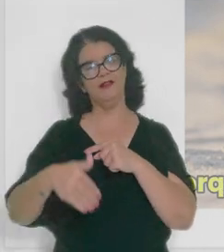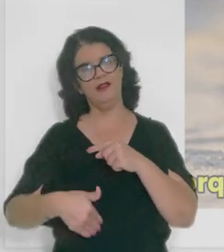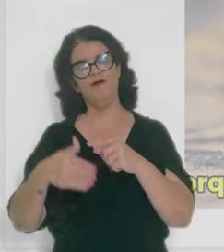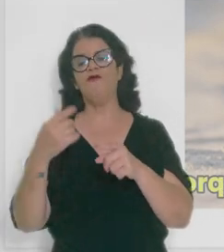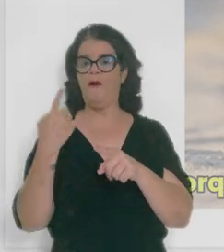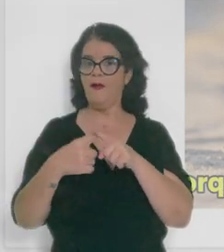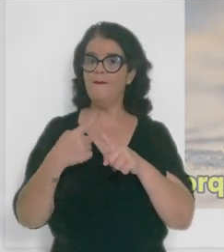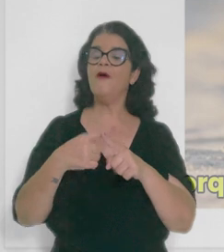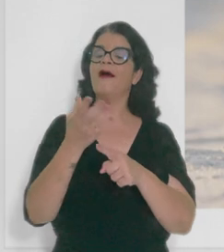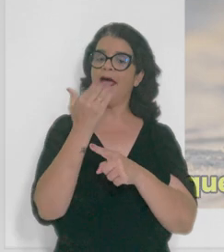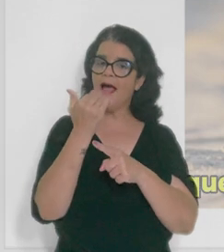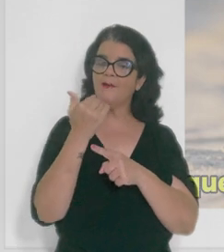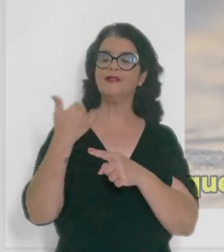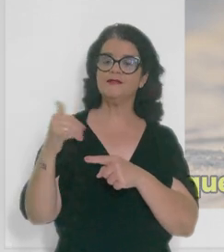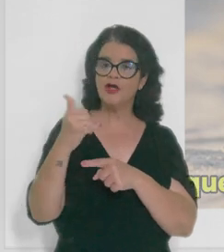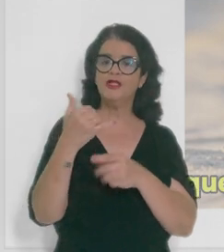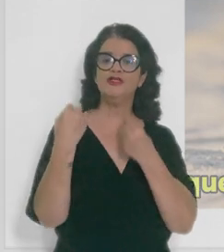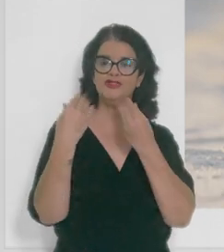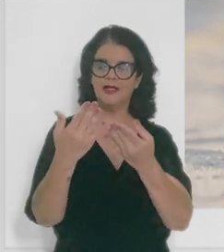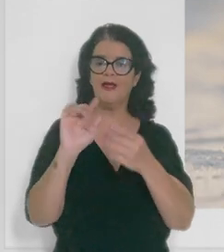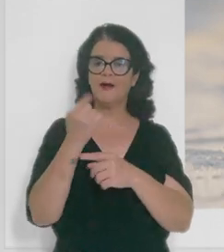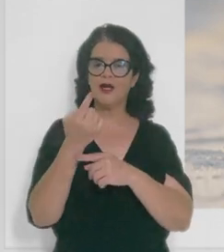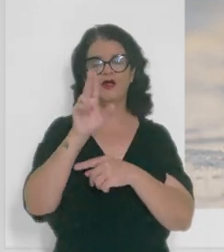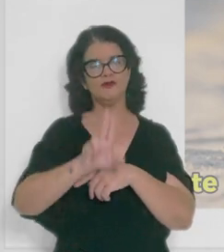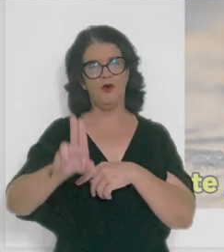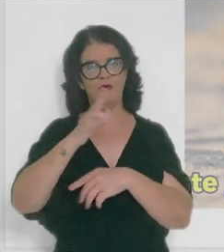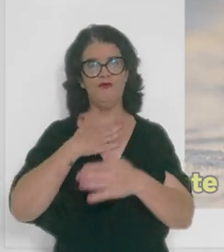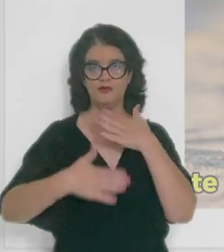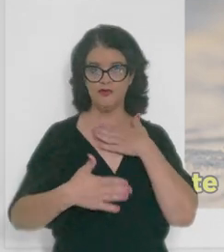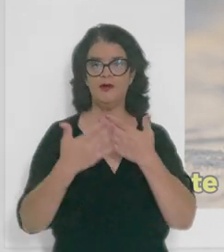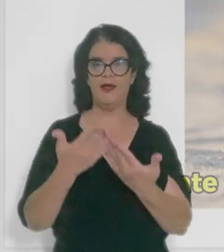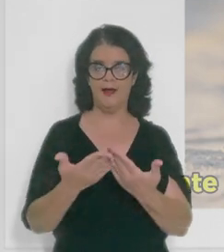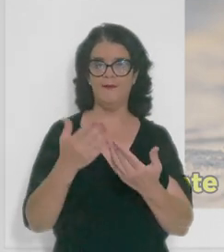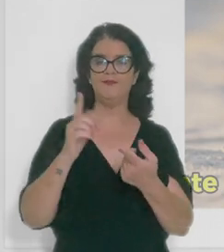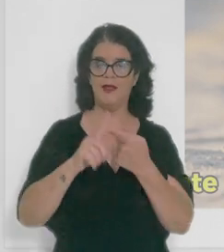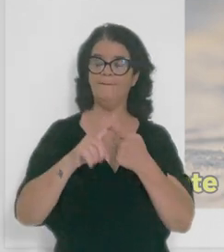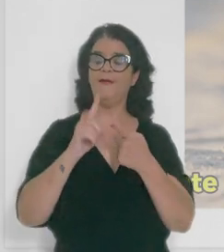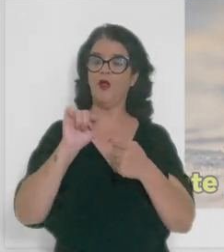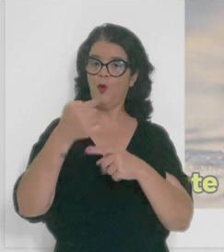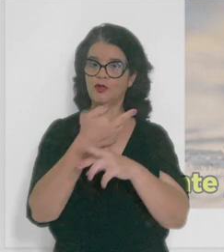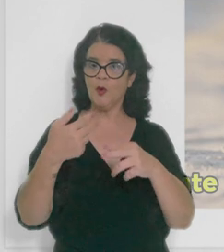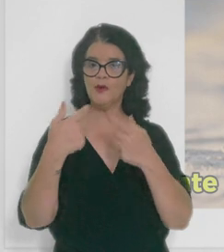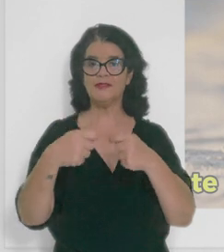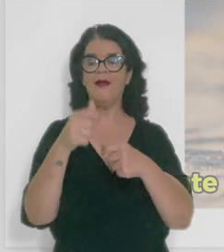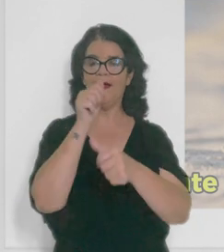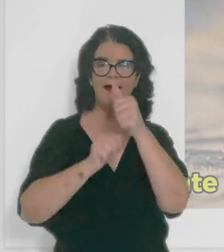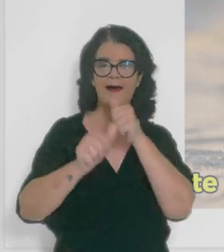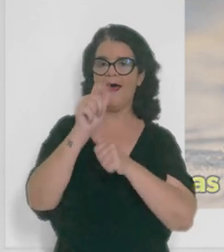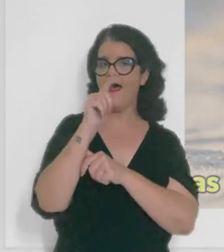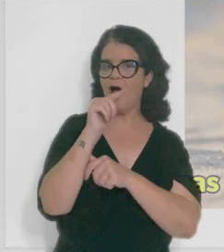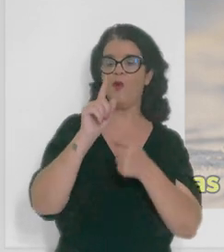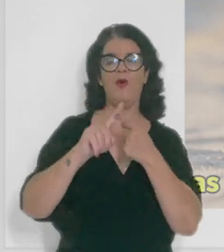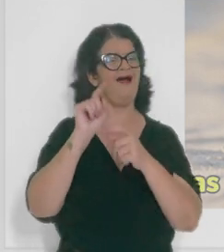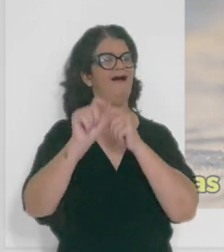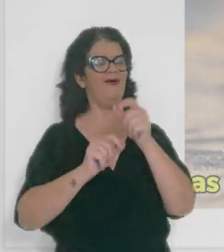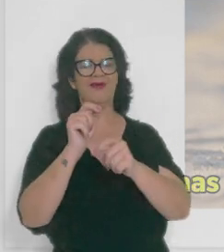alimentação dá essa energia que a gente precisa para funcionar. Outro coisa que a gente precisa, pessoal, é beber bastante água.